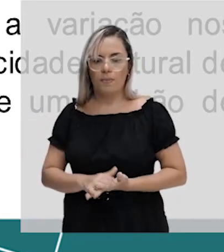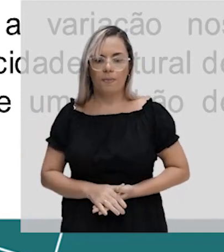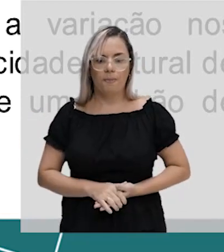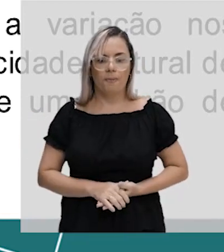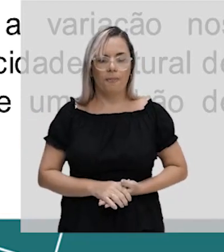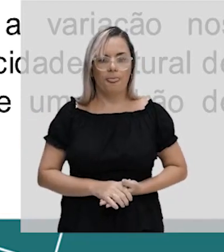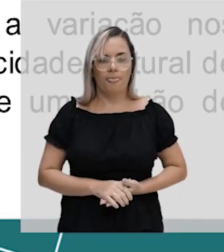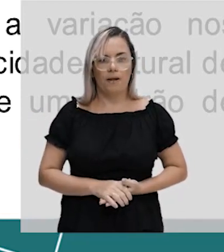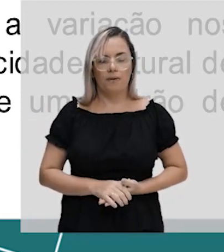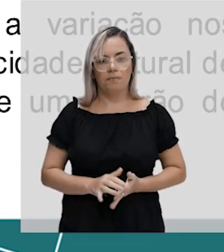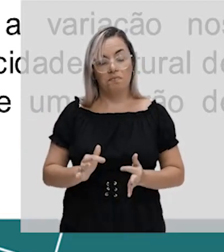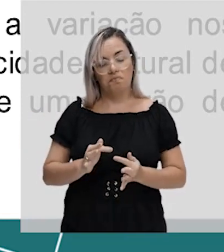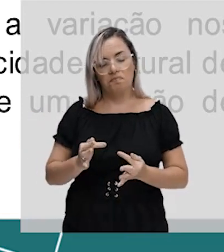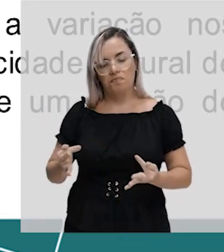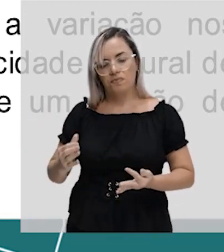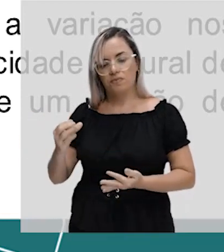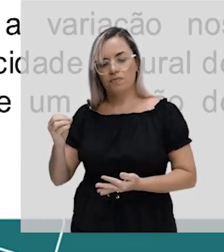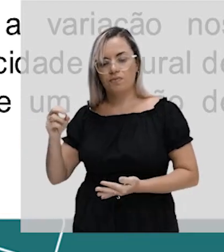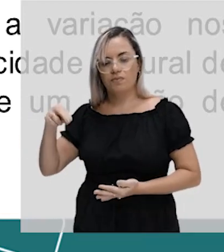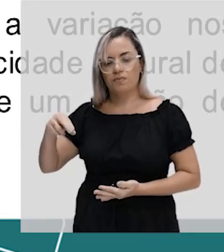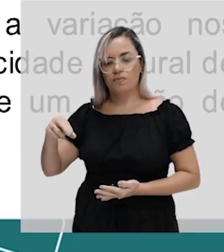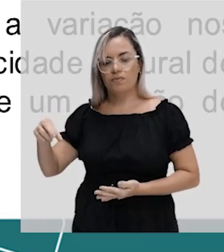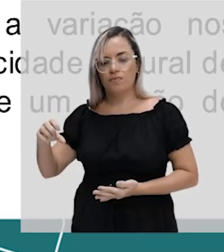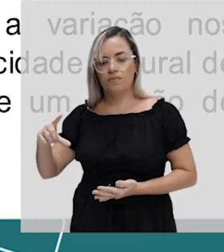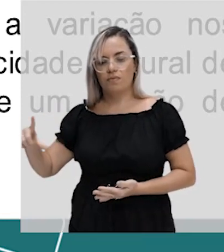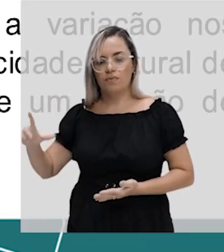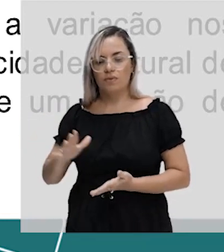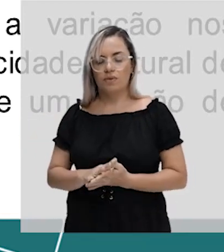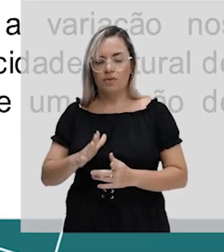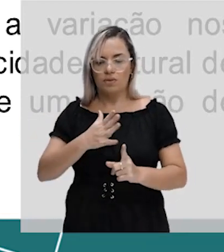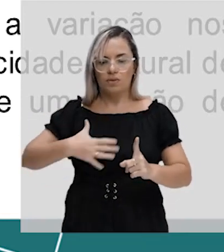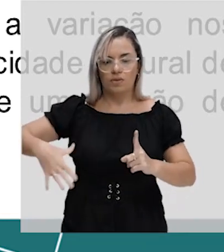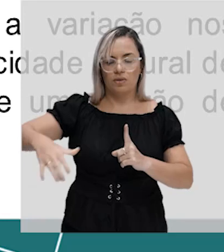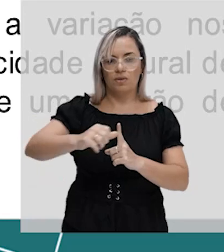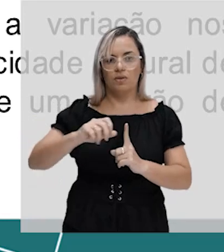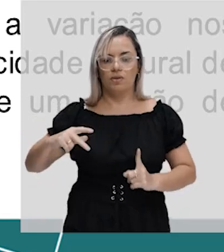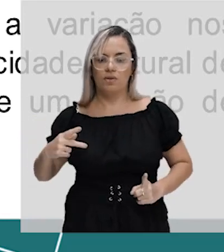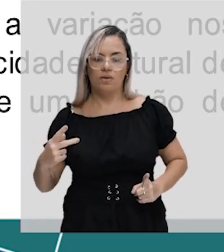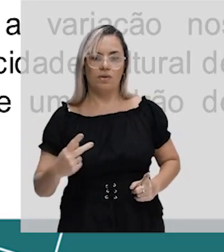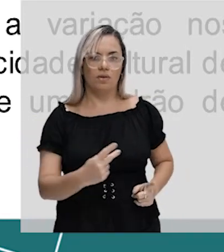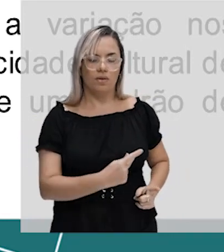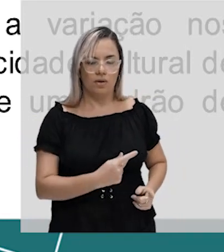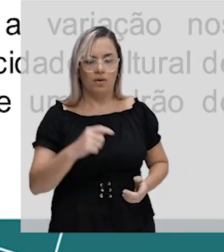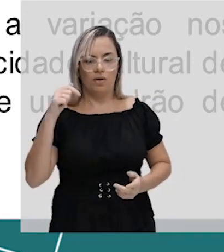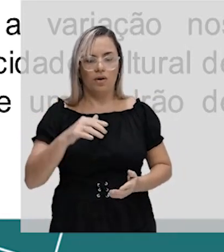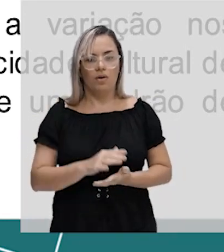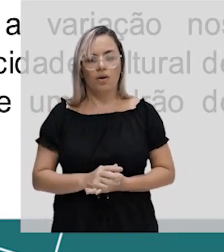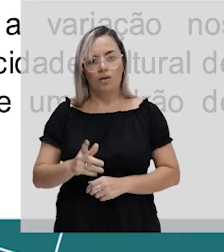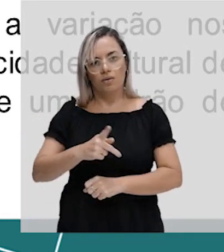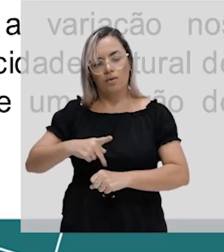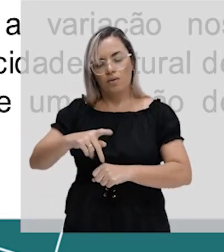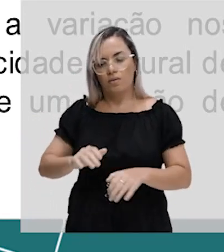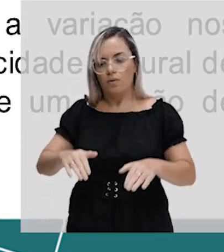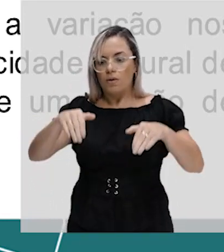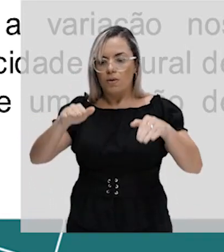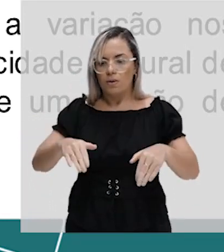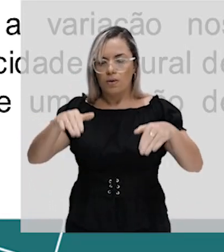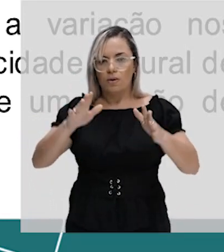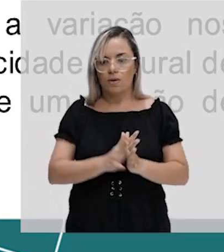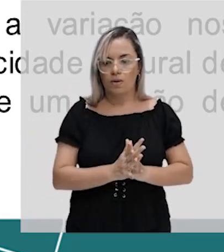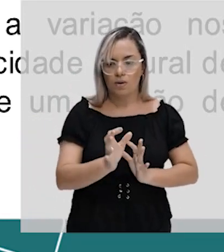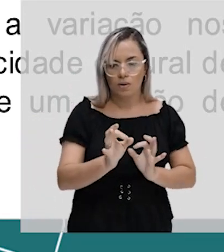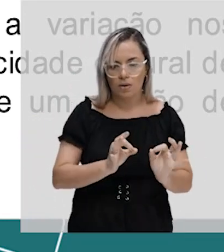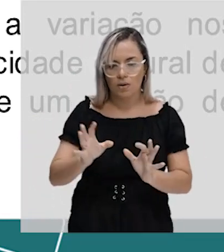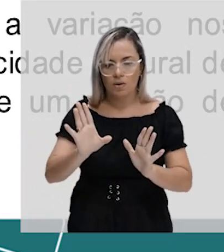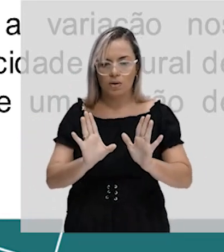Helen Connell, ou simplesmente Connell, é uma socióloga transexual australiana, que elaborou o conceito